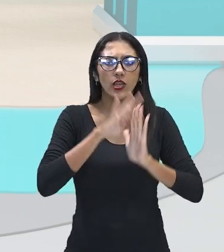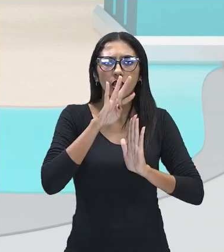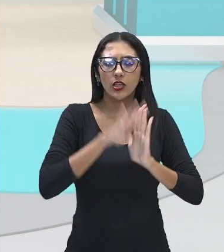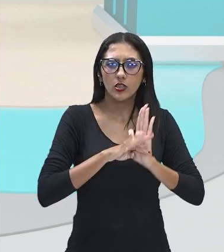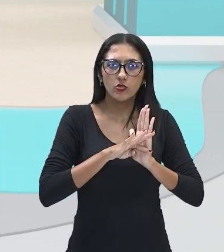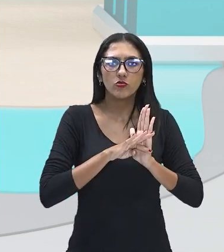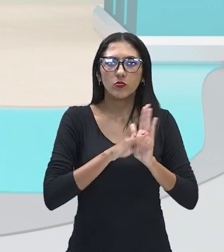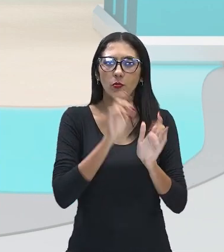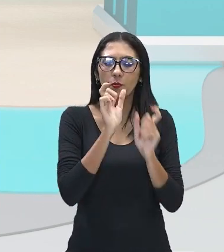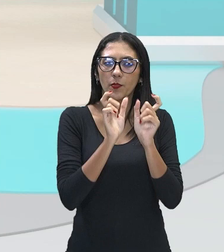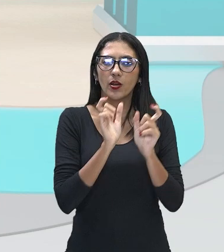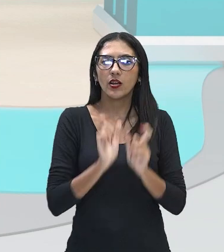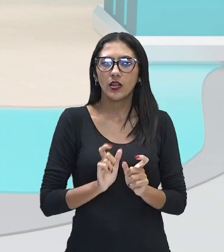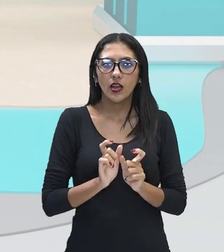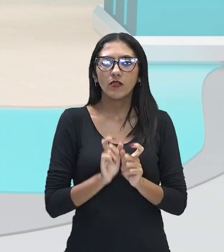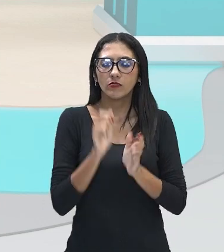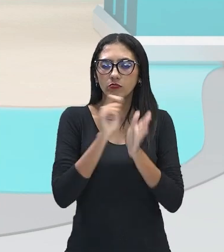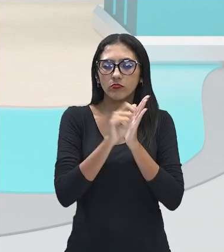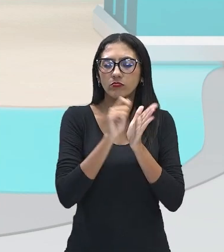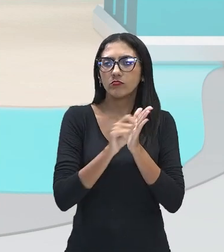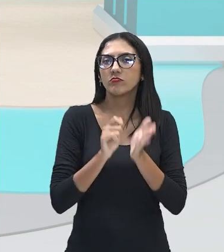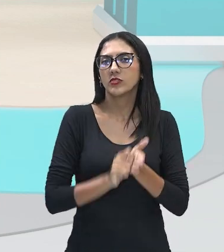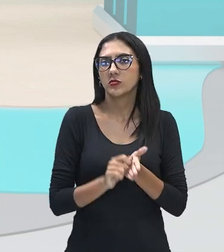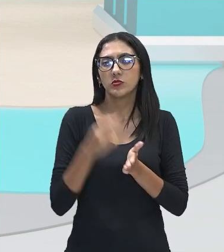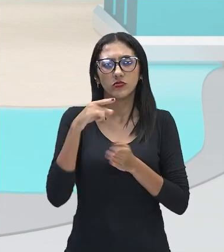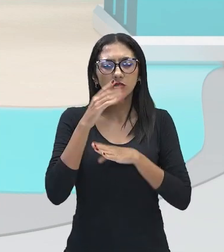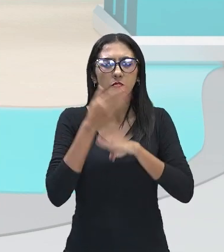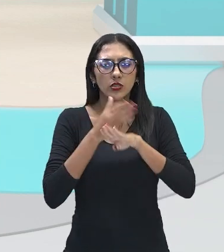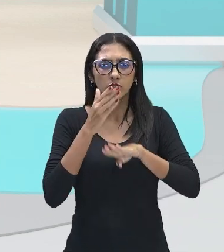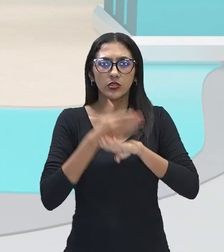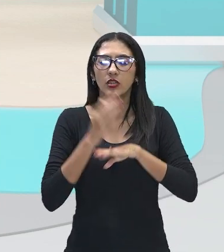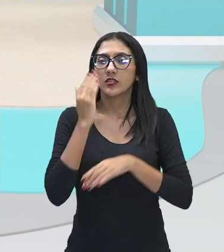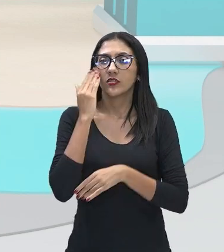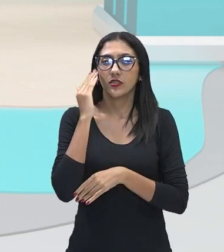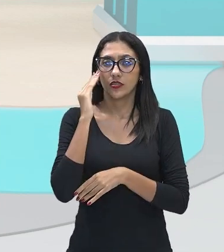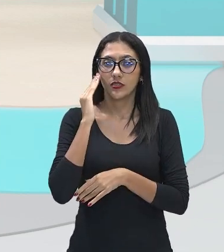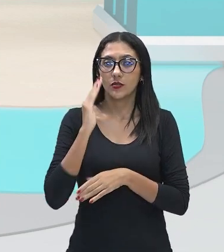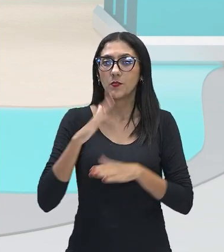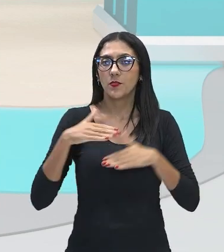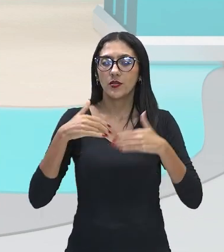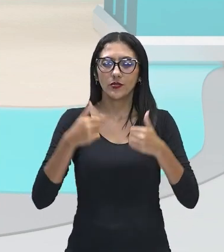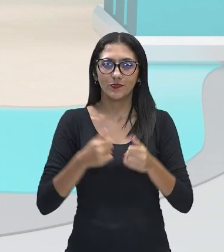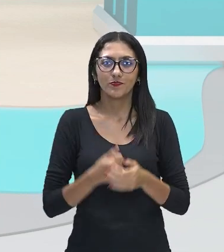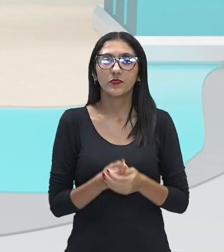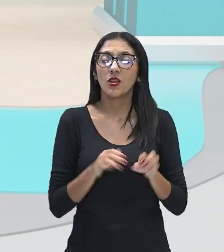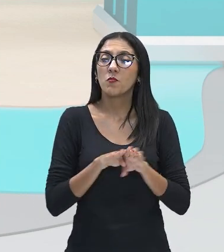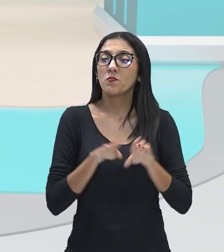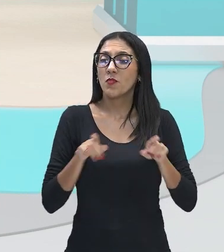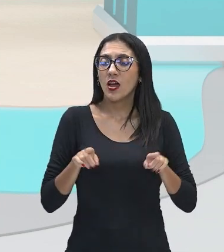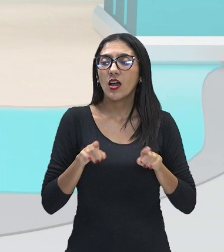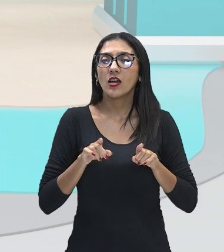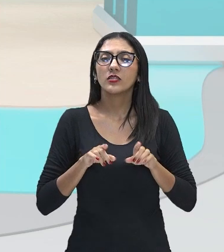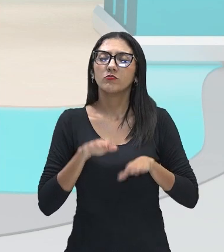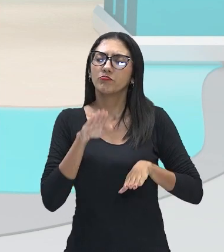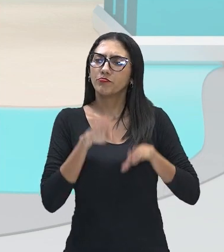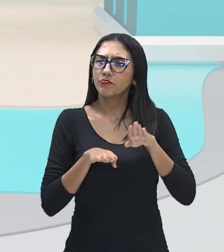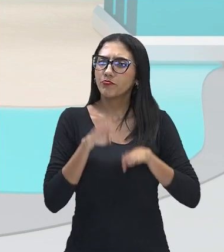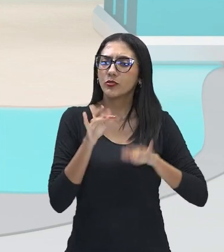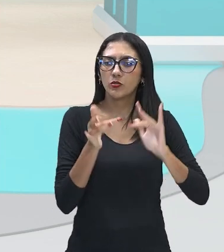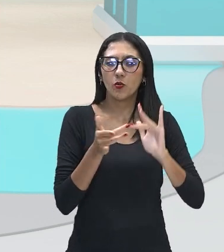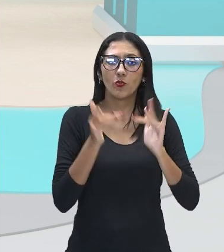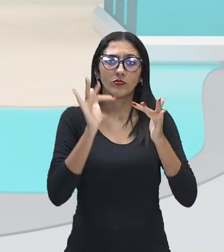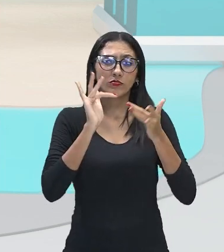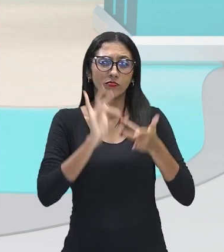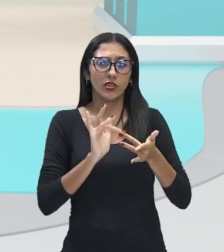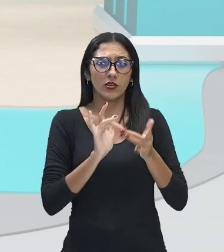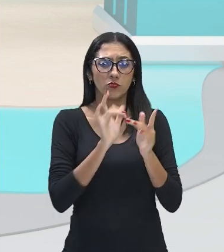Em forma de texto escrito, né? E aí, claro, dependendo do contexto em que as palavras vão se encontrar,